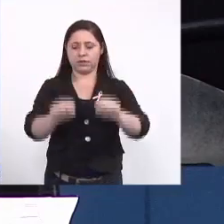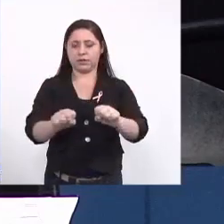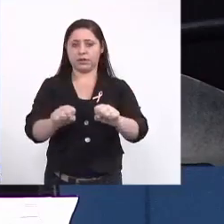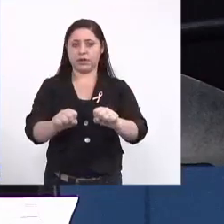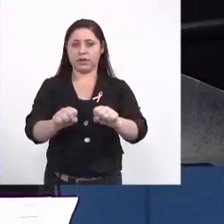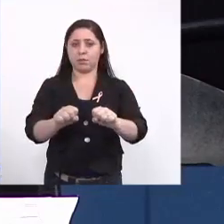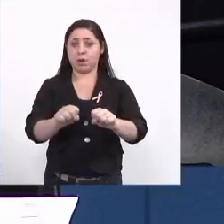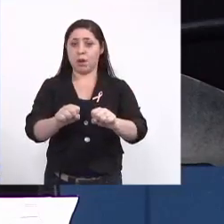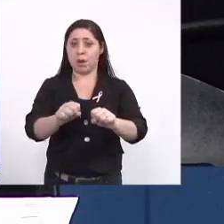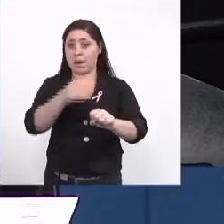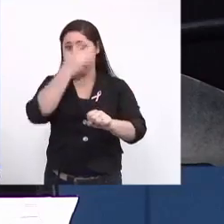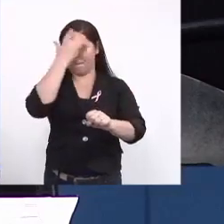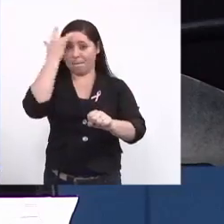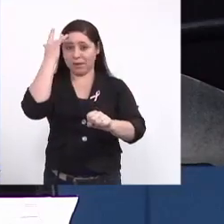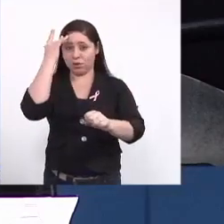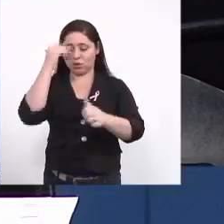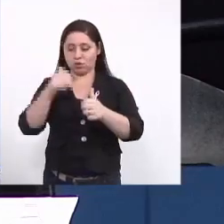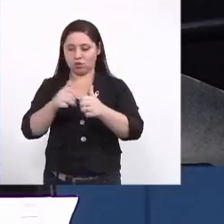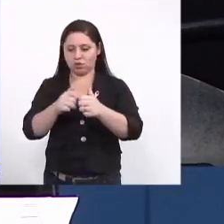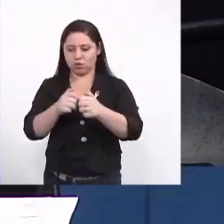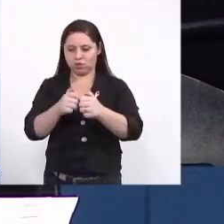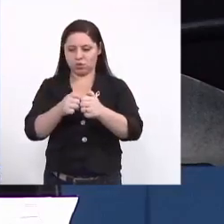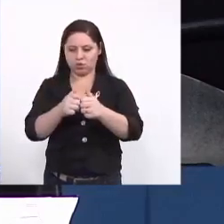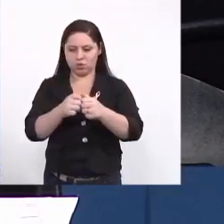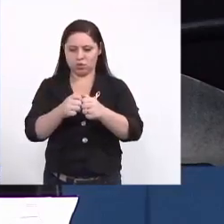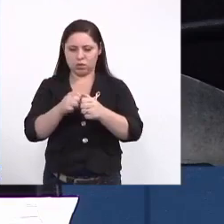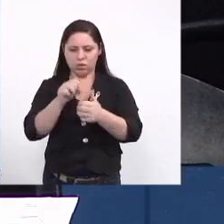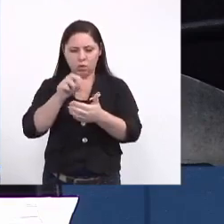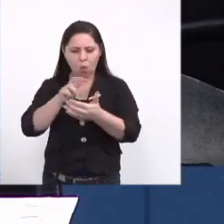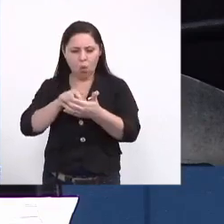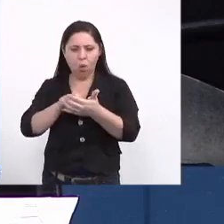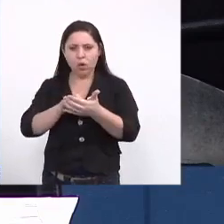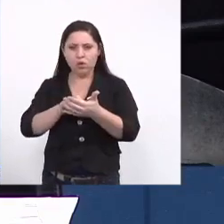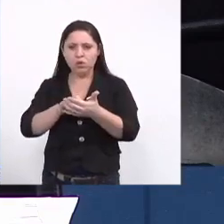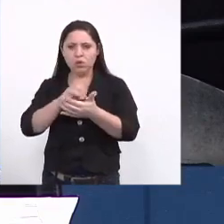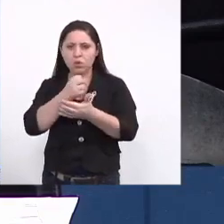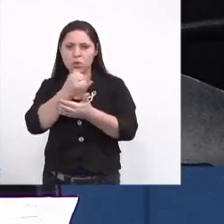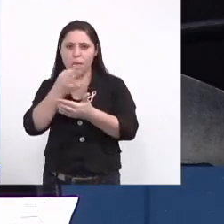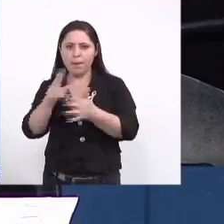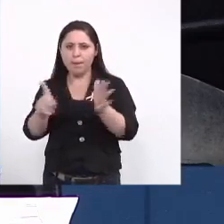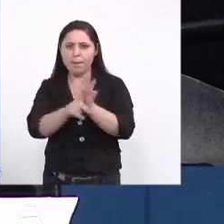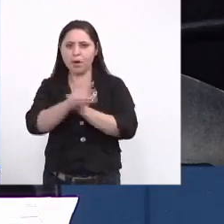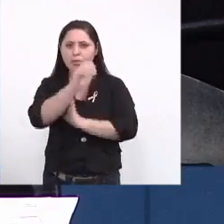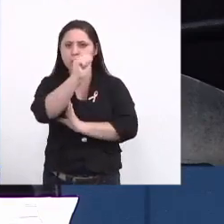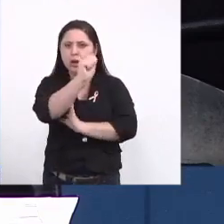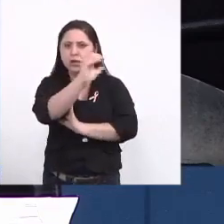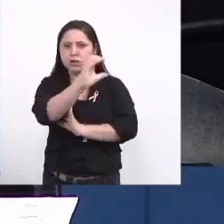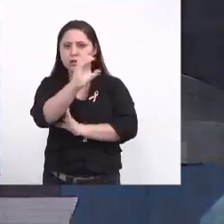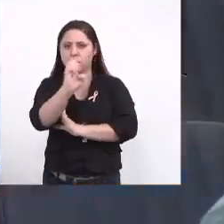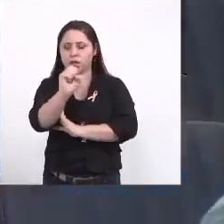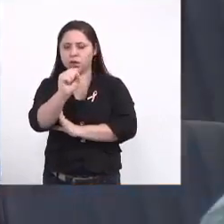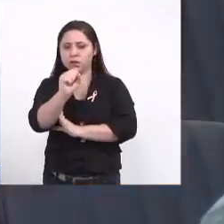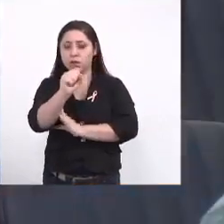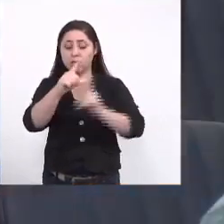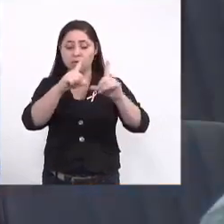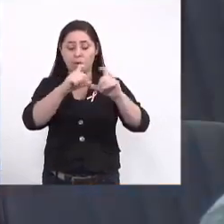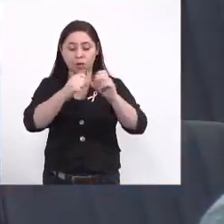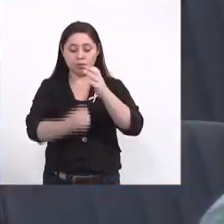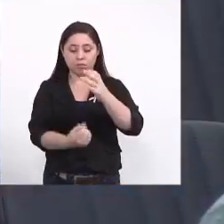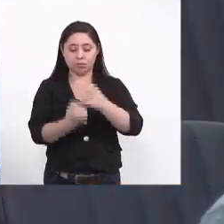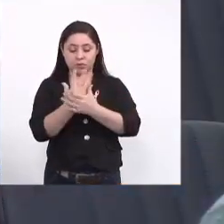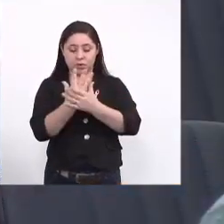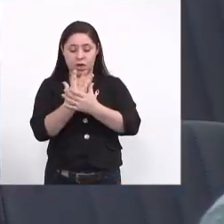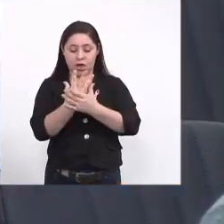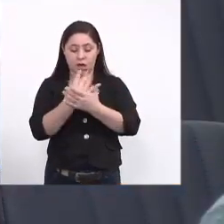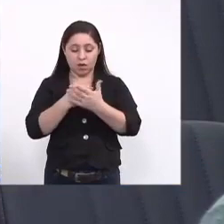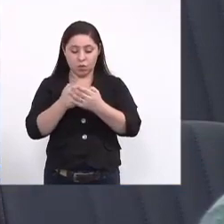morador digite no celular o código do agente e aparece a foto do mesmo e também as